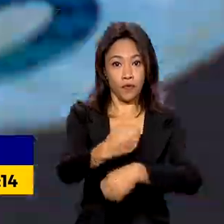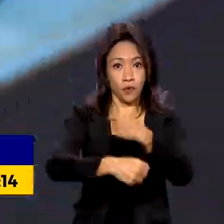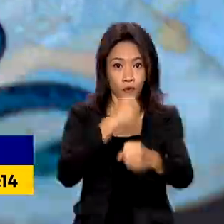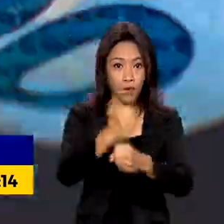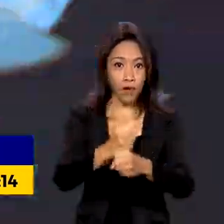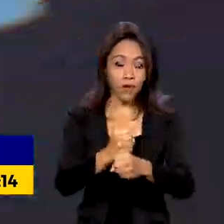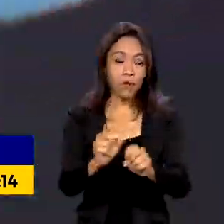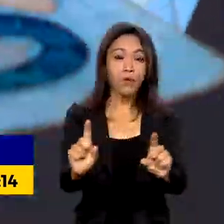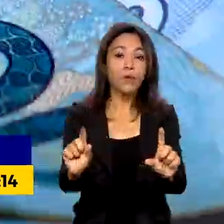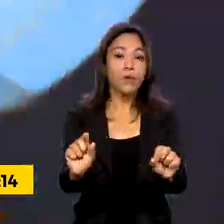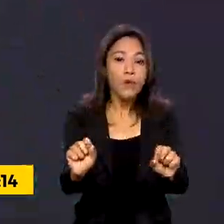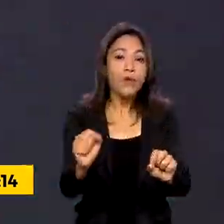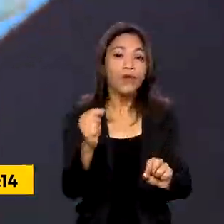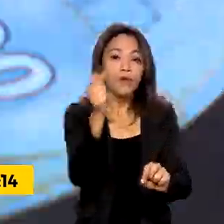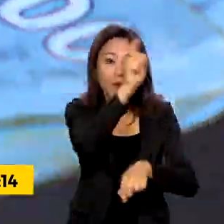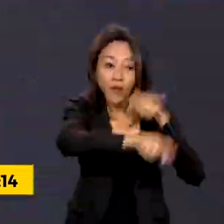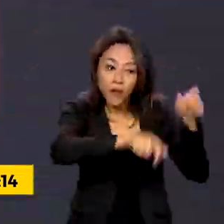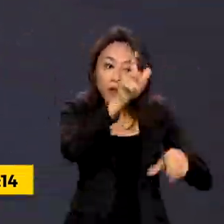recuperação do crédito das famílias.